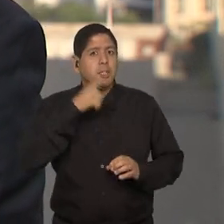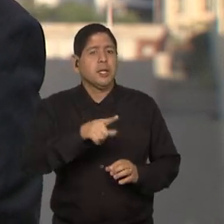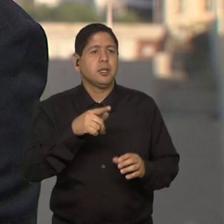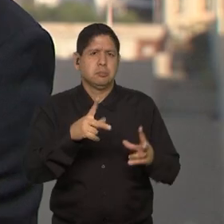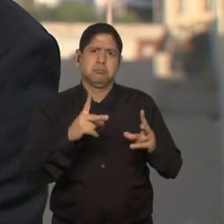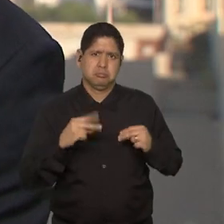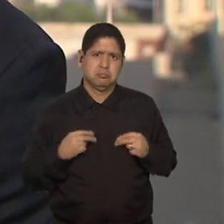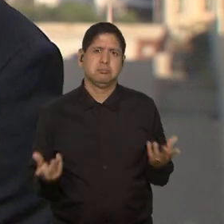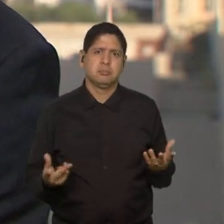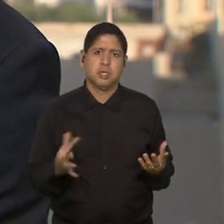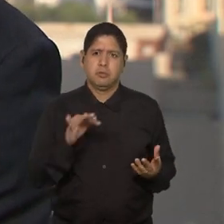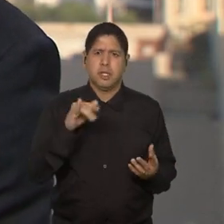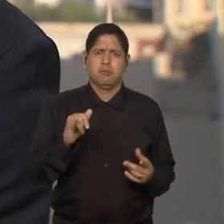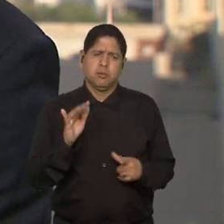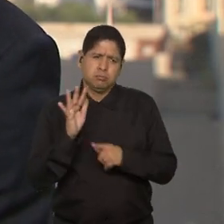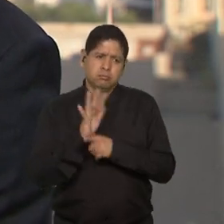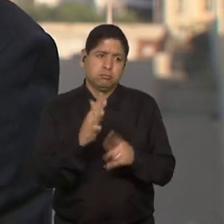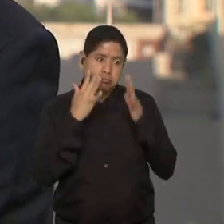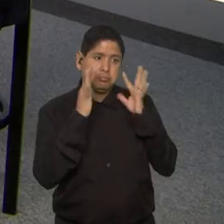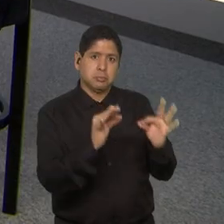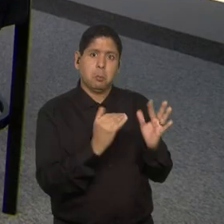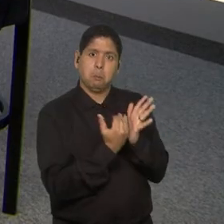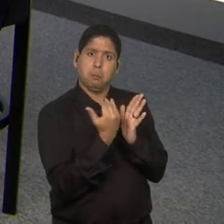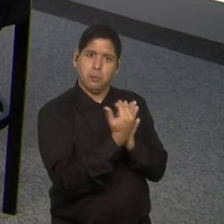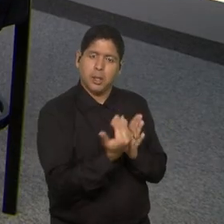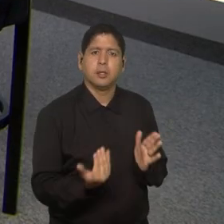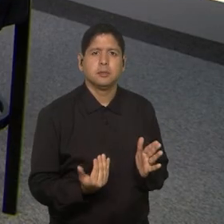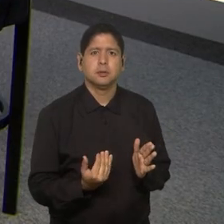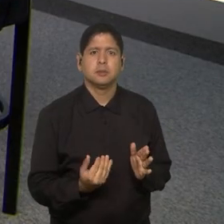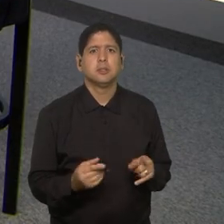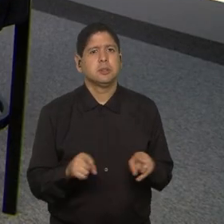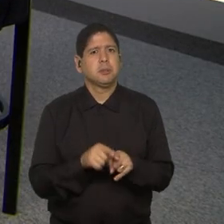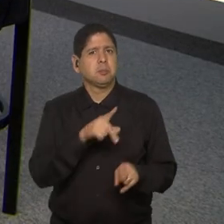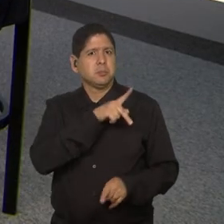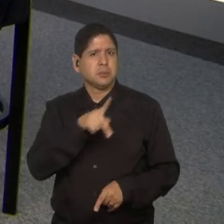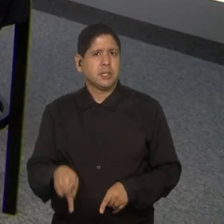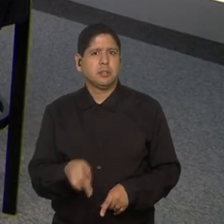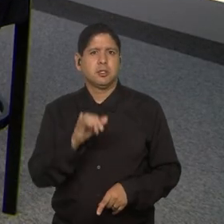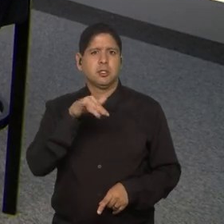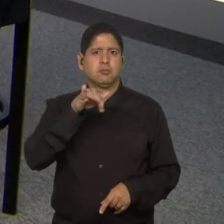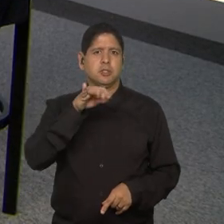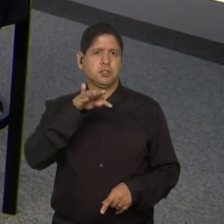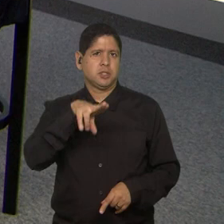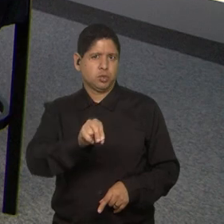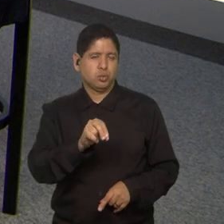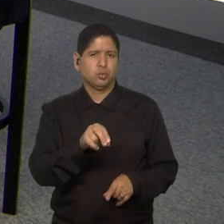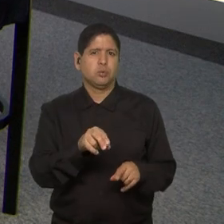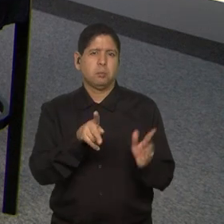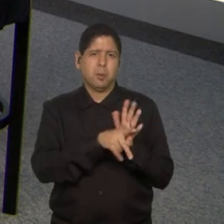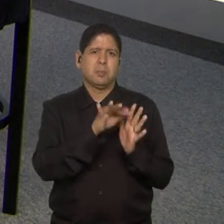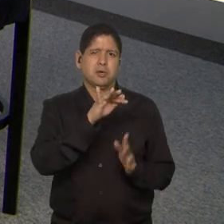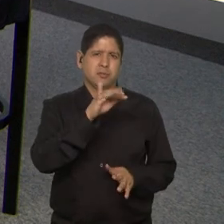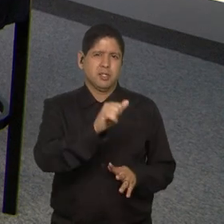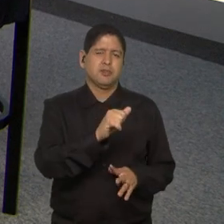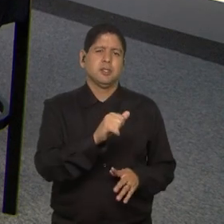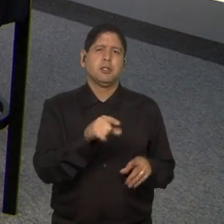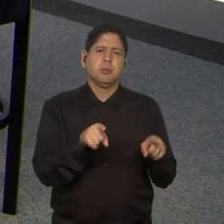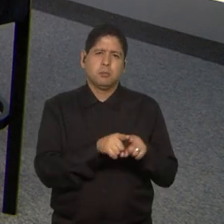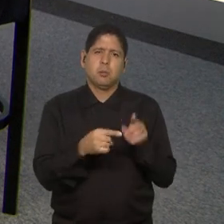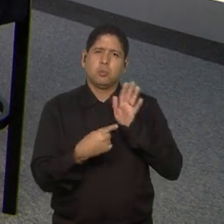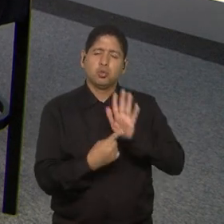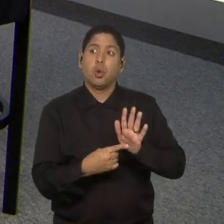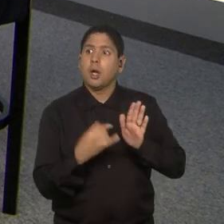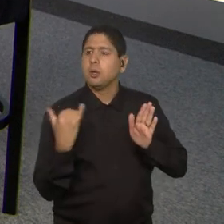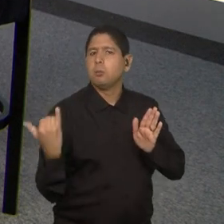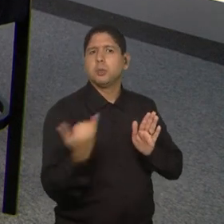A FIFA está dando essa atenção maior. O presidente Infantino já demonstrou toda a importância